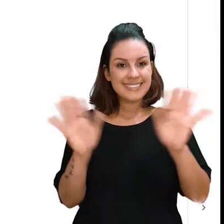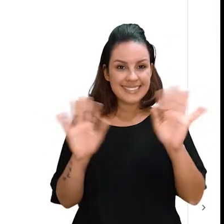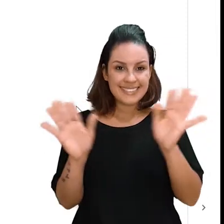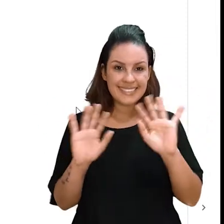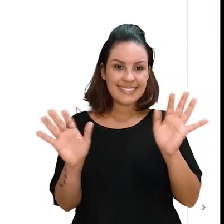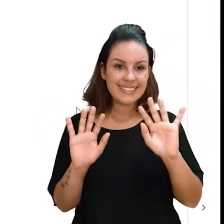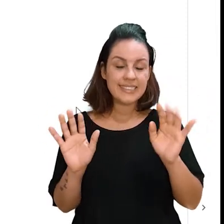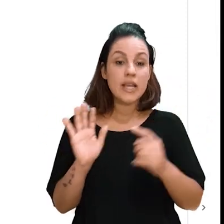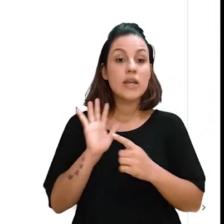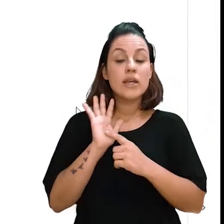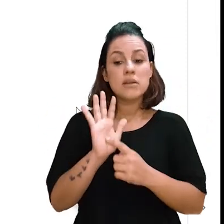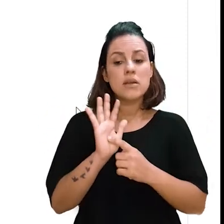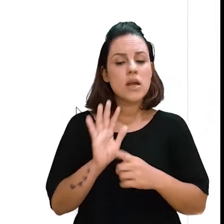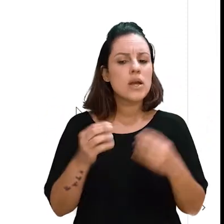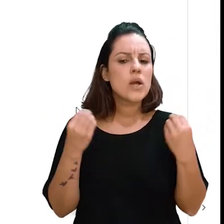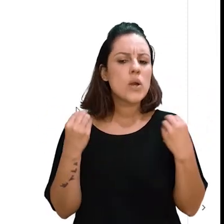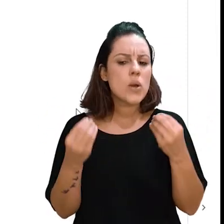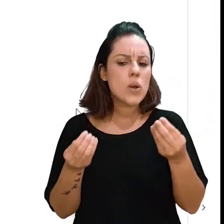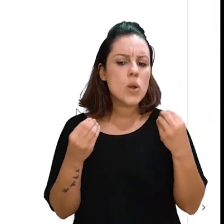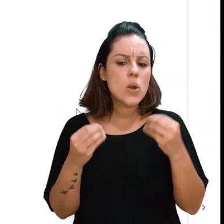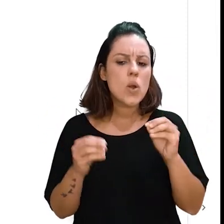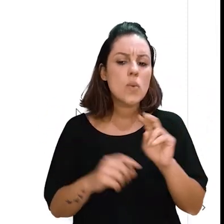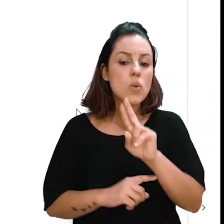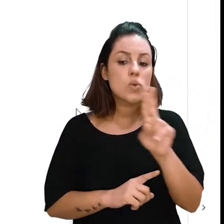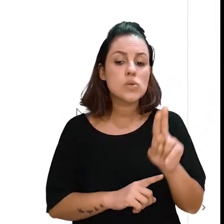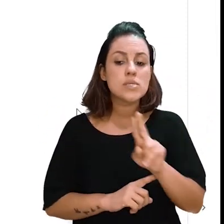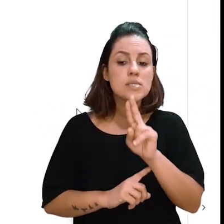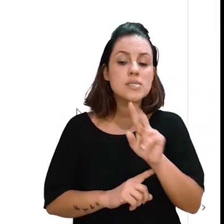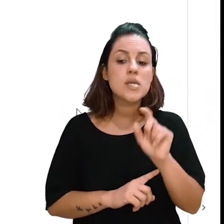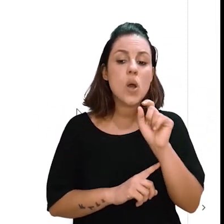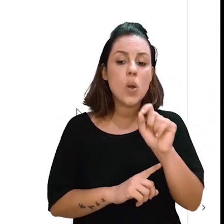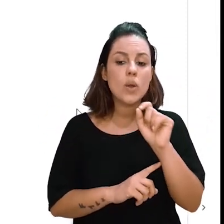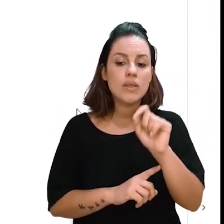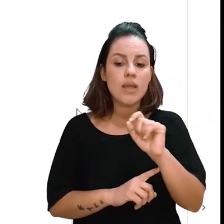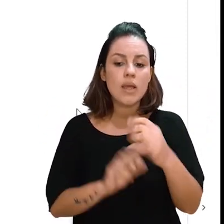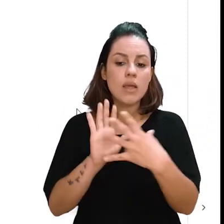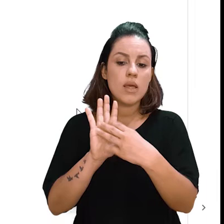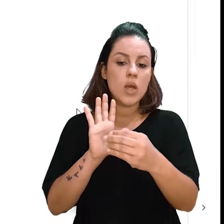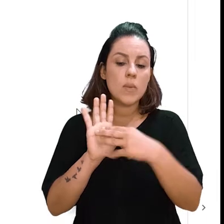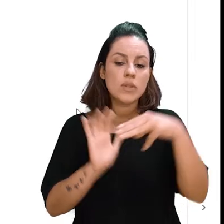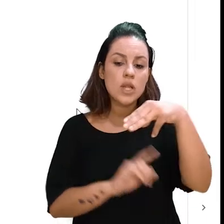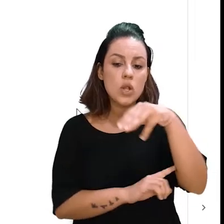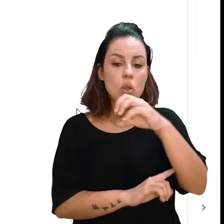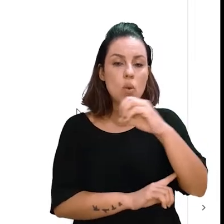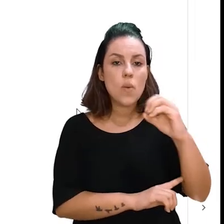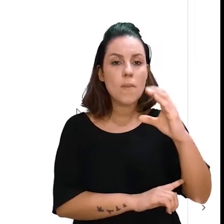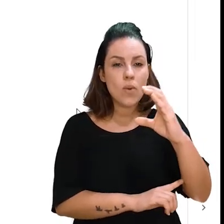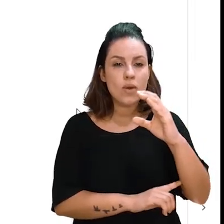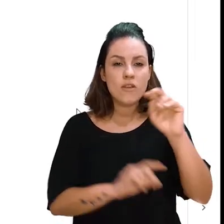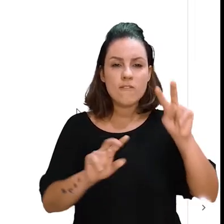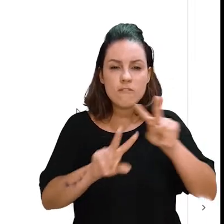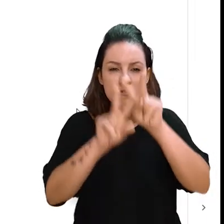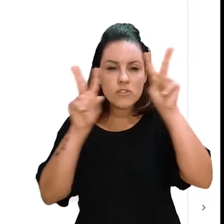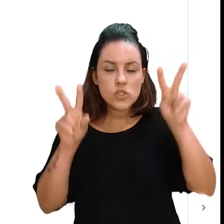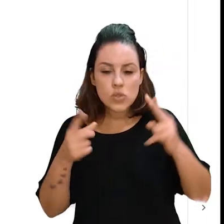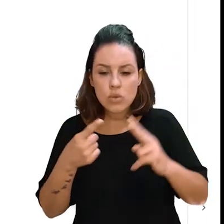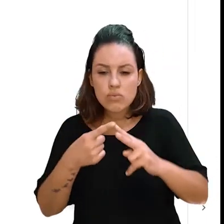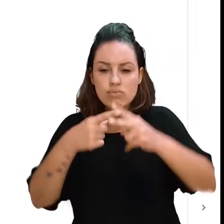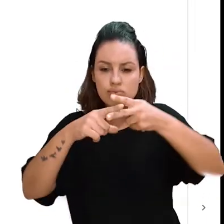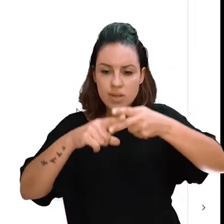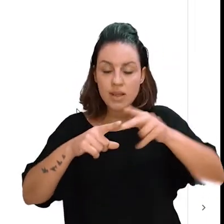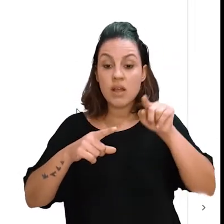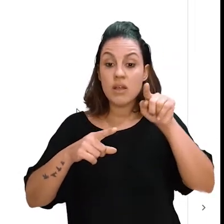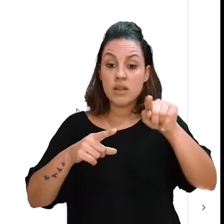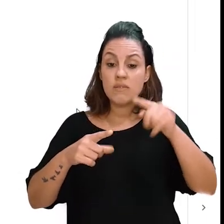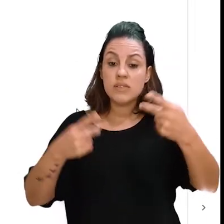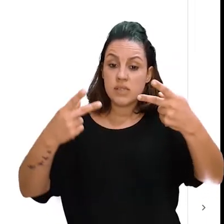Olá, vou mostrar para você como utilizar o padrão visual na sua sala do MOOC. Você vai receber um link